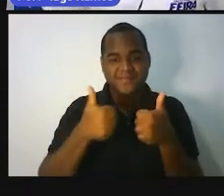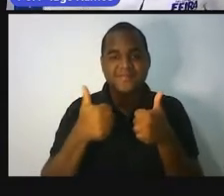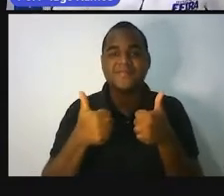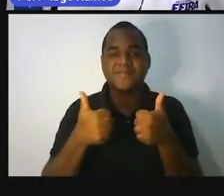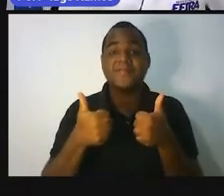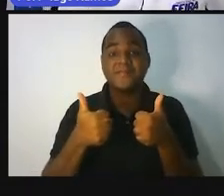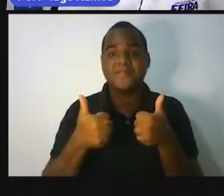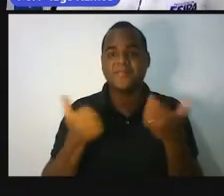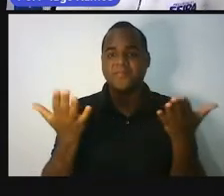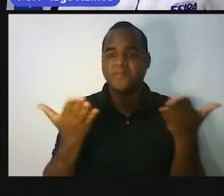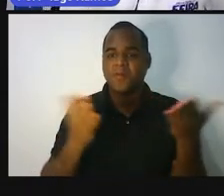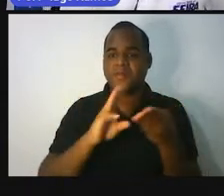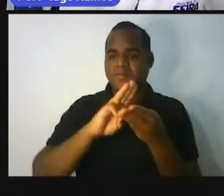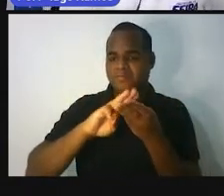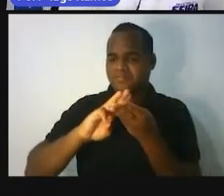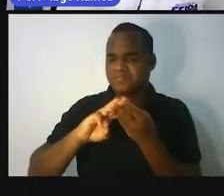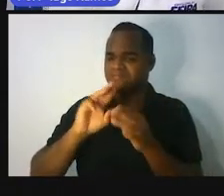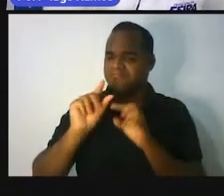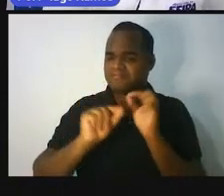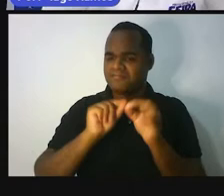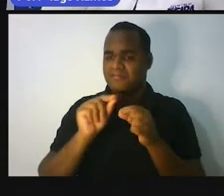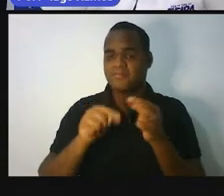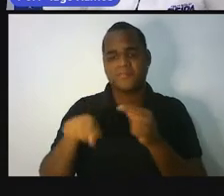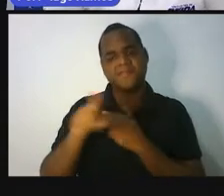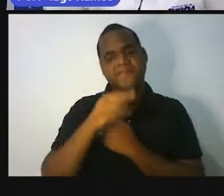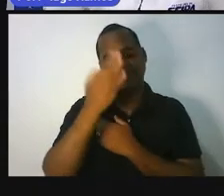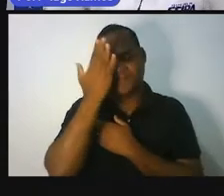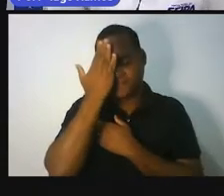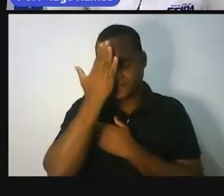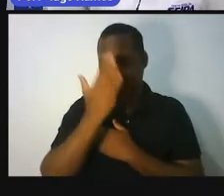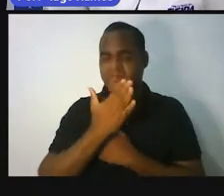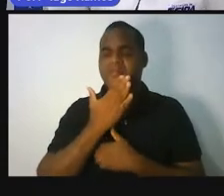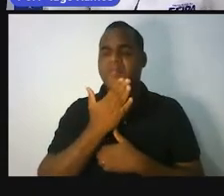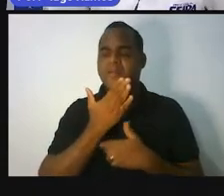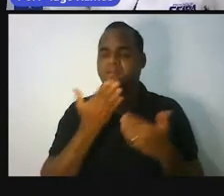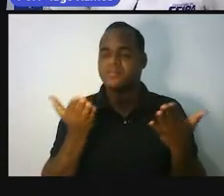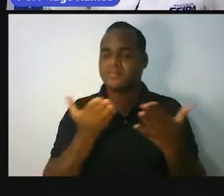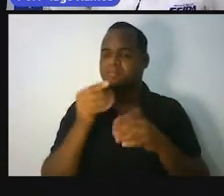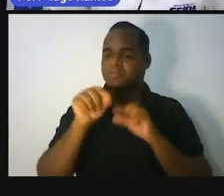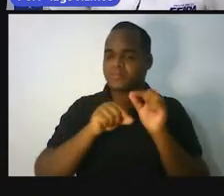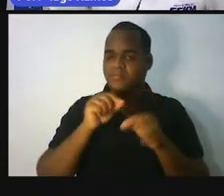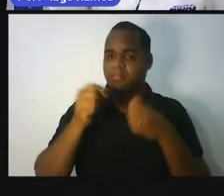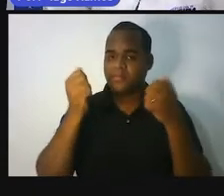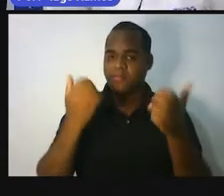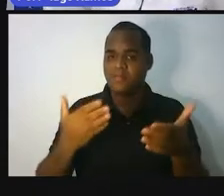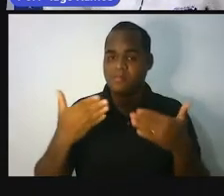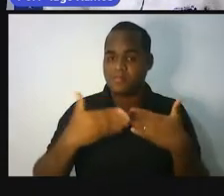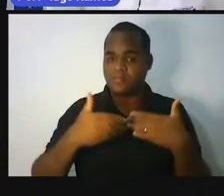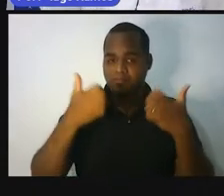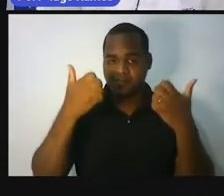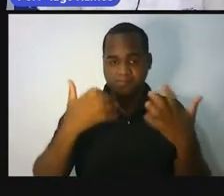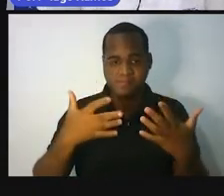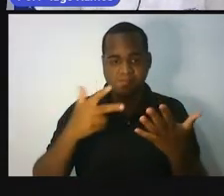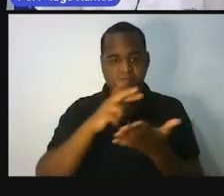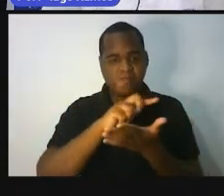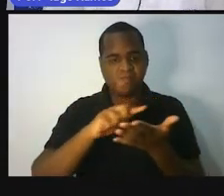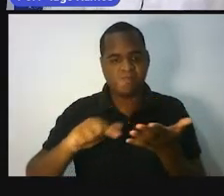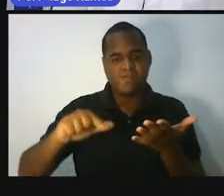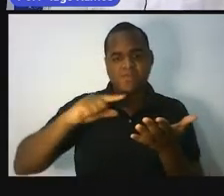a matemática como nós a conhecemos hoje, ela passou, né, por muitas